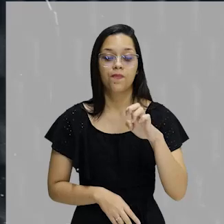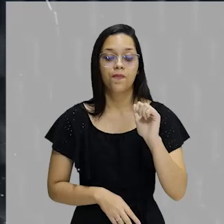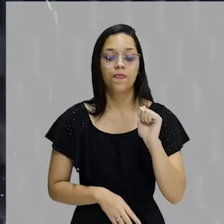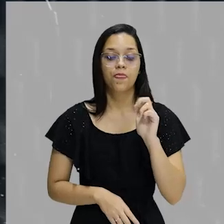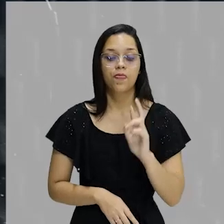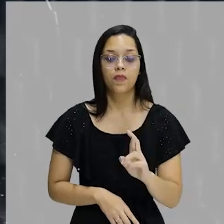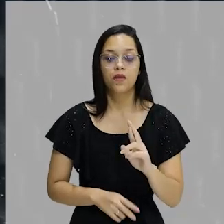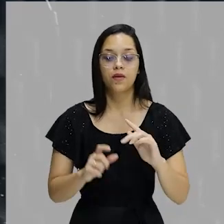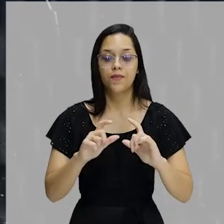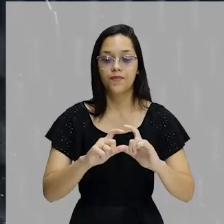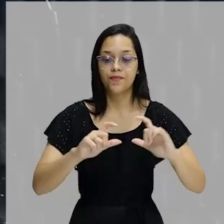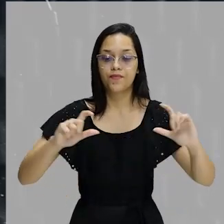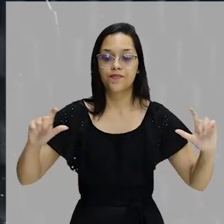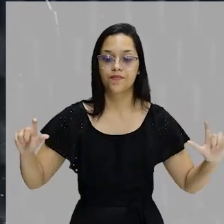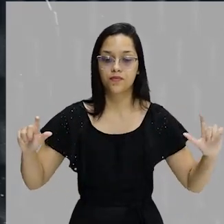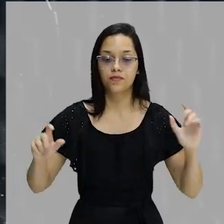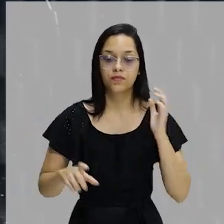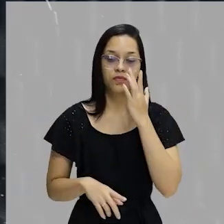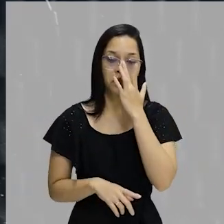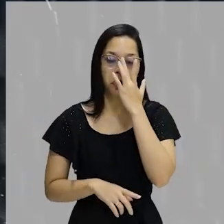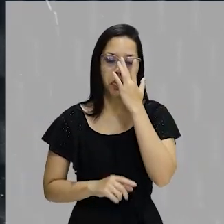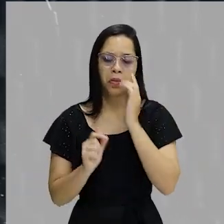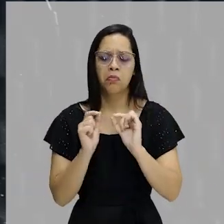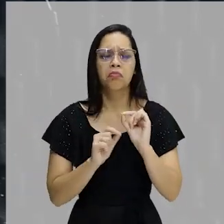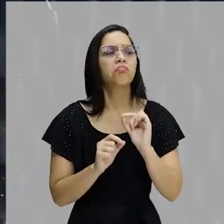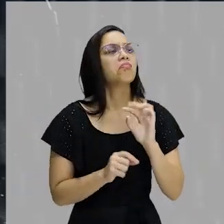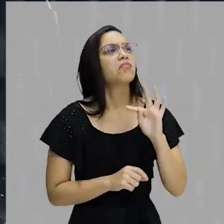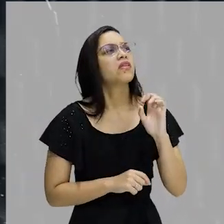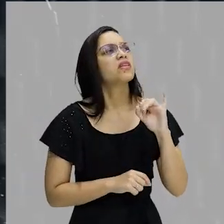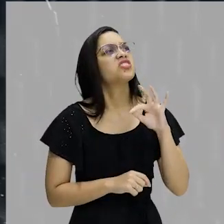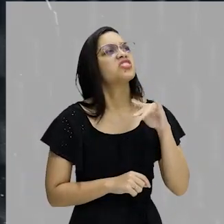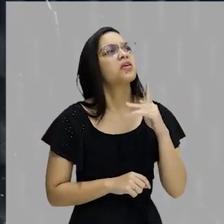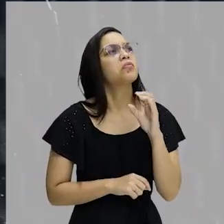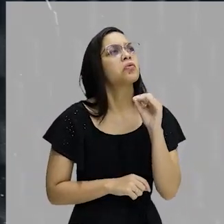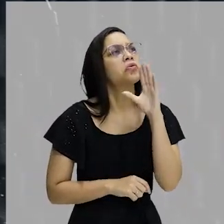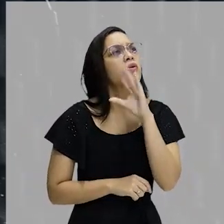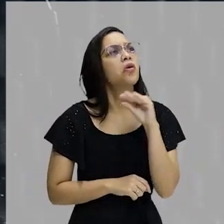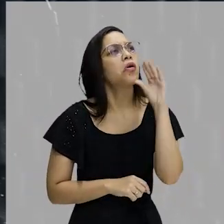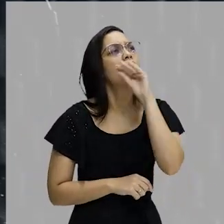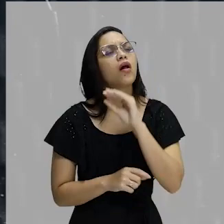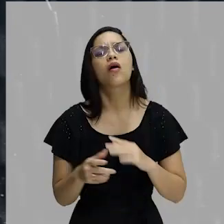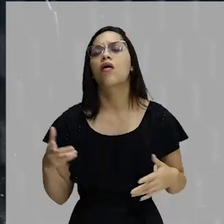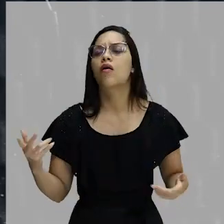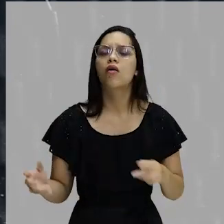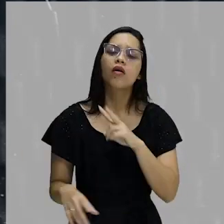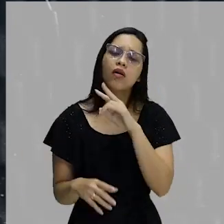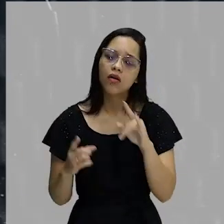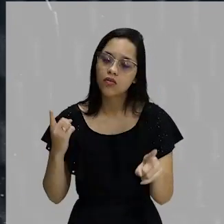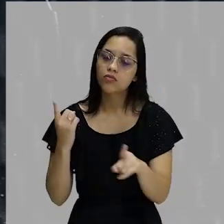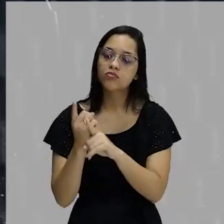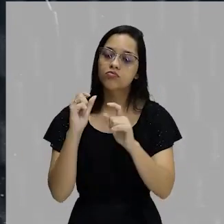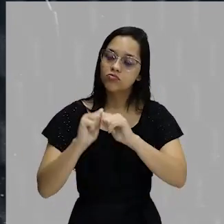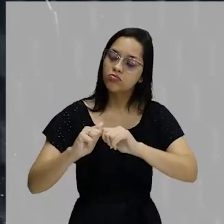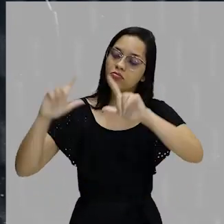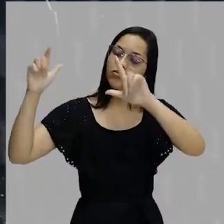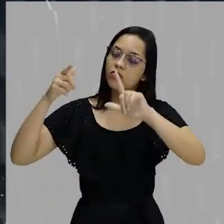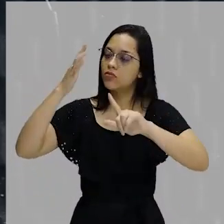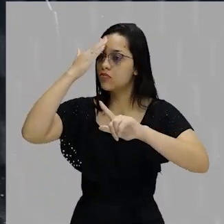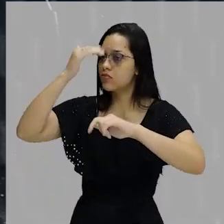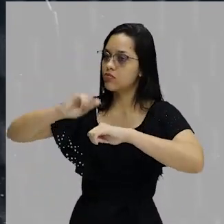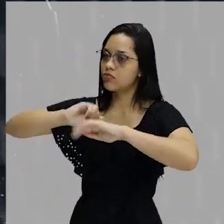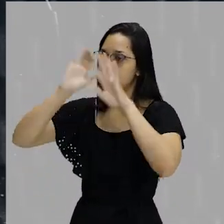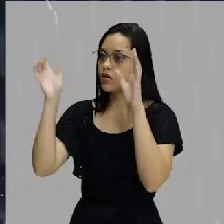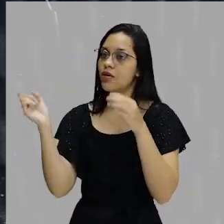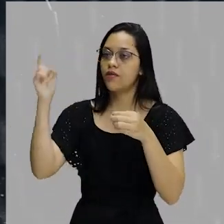aqui, a leitura que é um testemunho oral. Mas o que que é um testemunho oral? Não estou entendendo. Clica sobre a palavra, vai abrir uma outra página e você vai ter um entendimento.